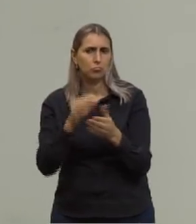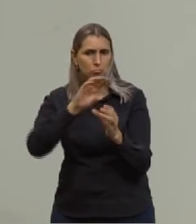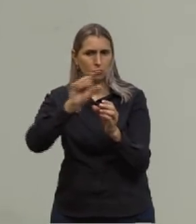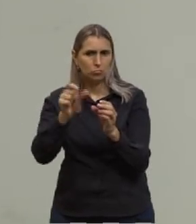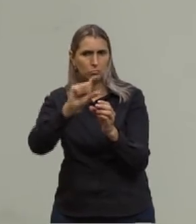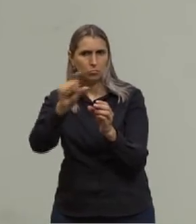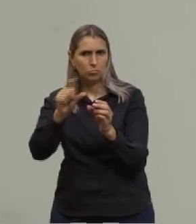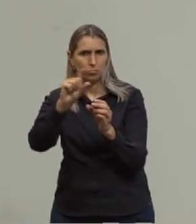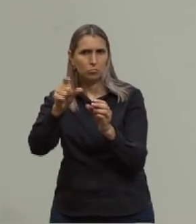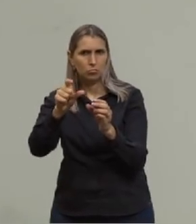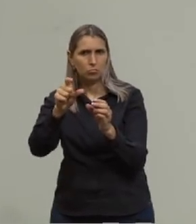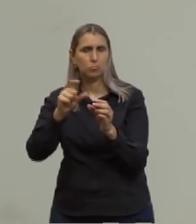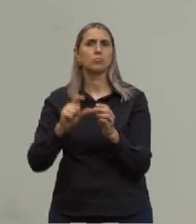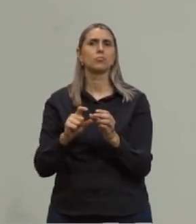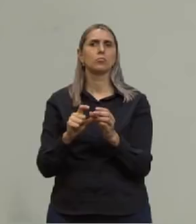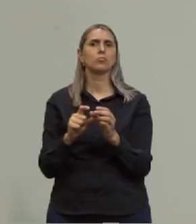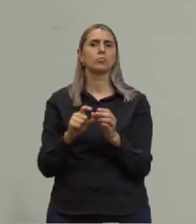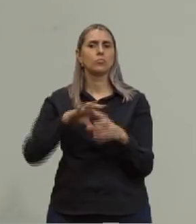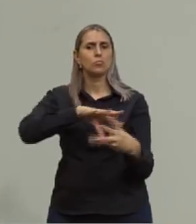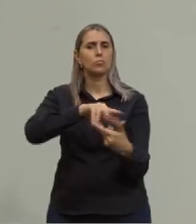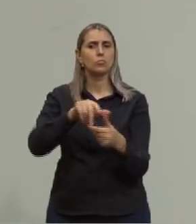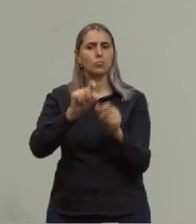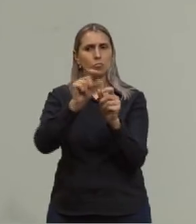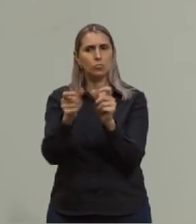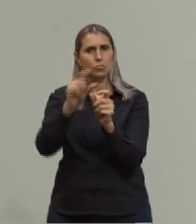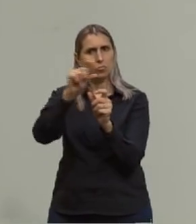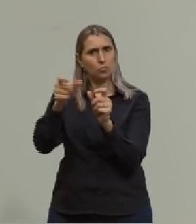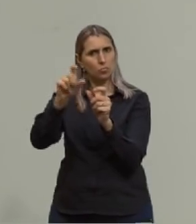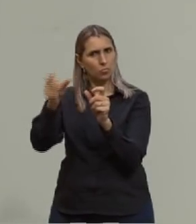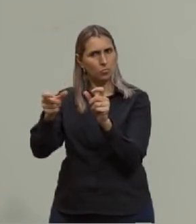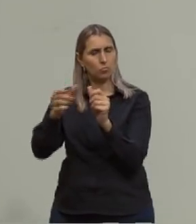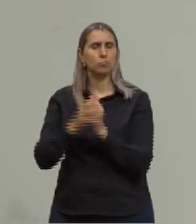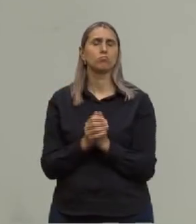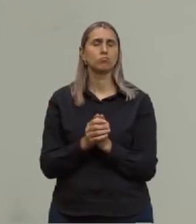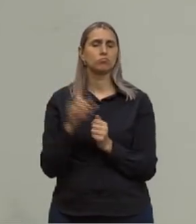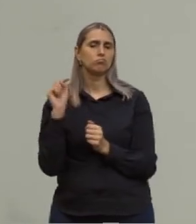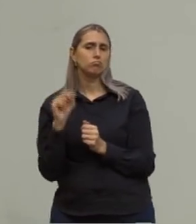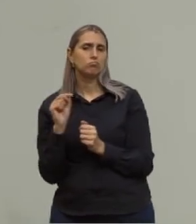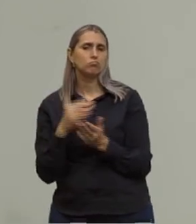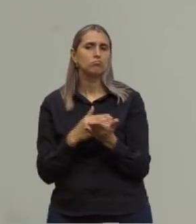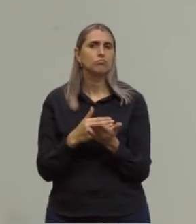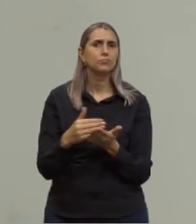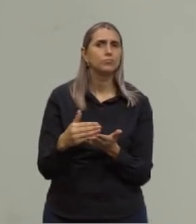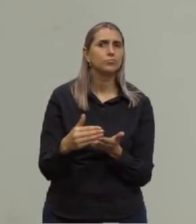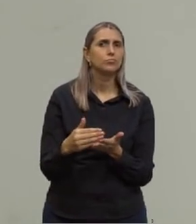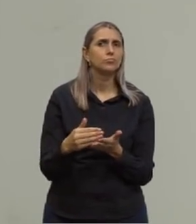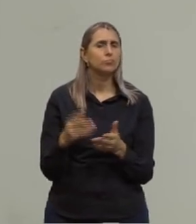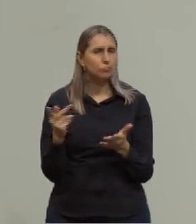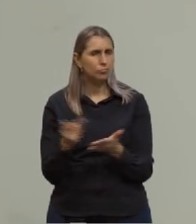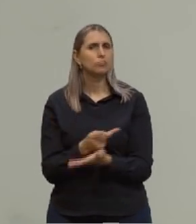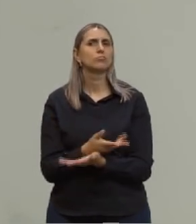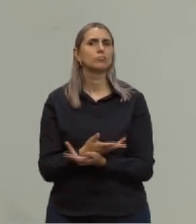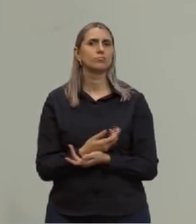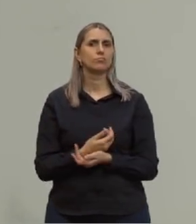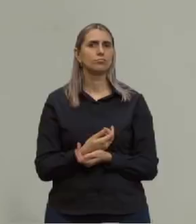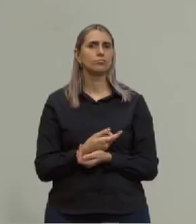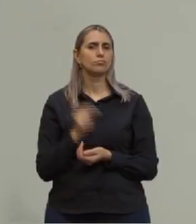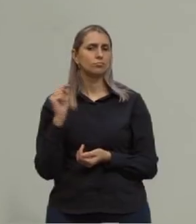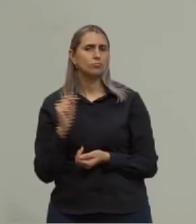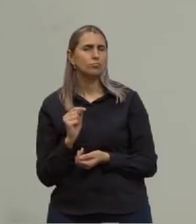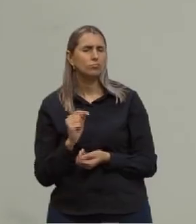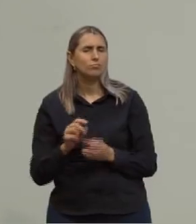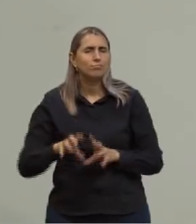vê que o planeta, ele é formado por camadas. Então, neste início, isso já aconteceu. E era